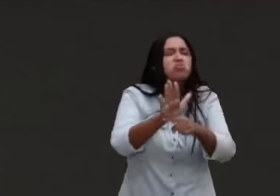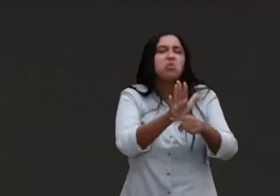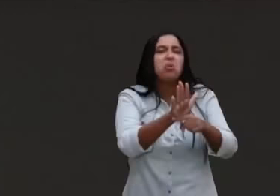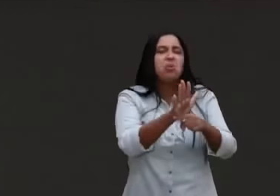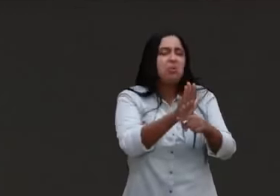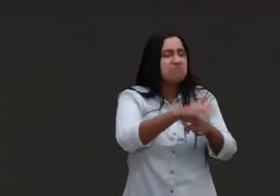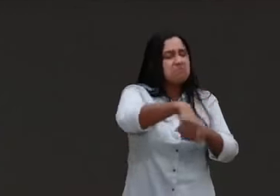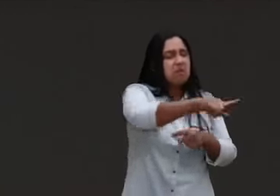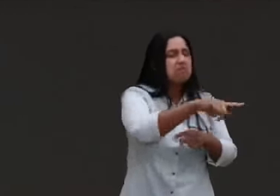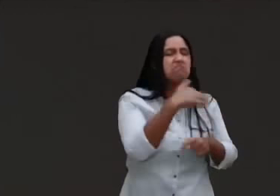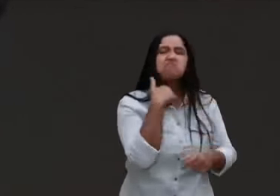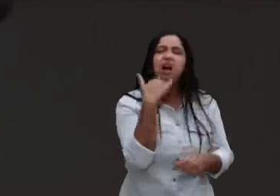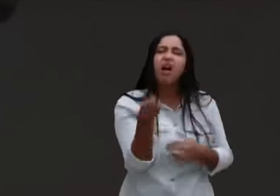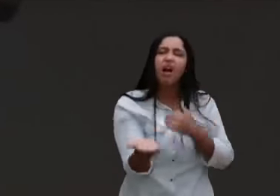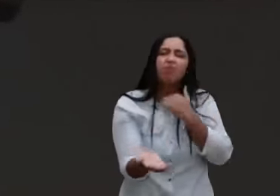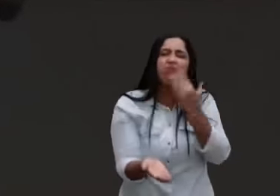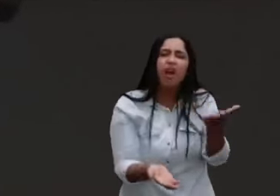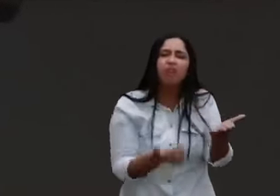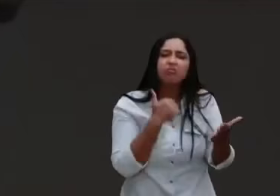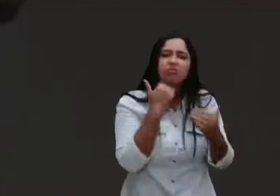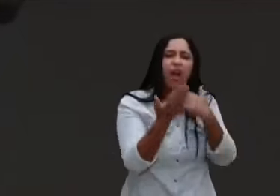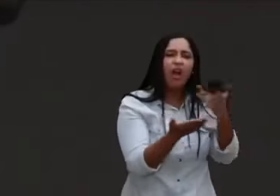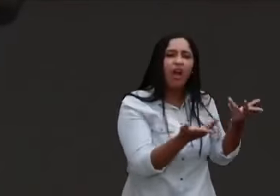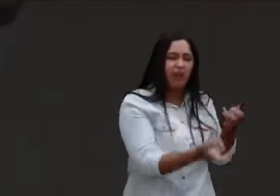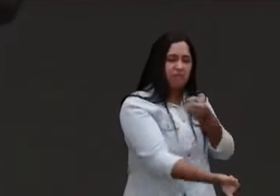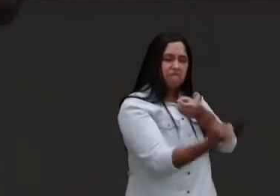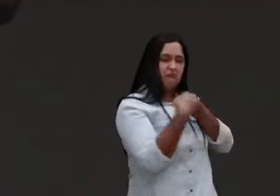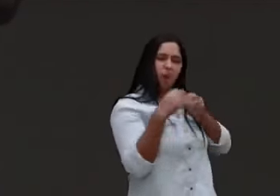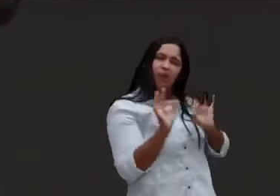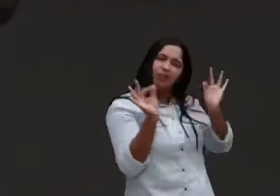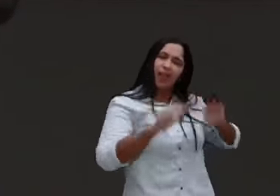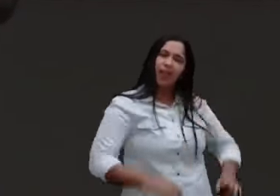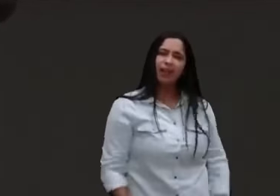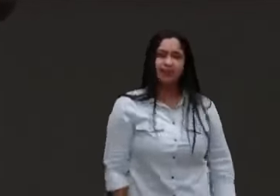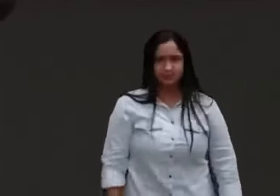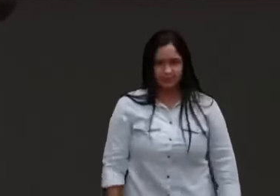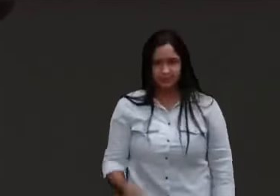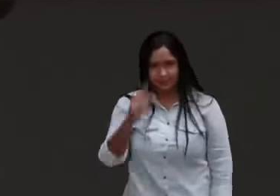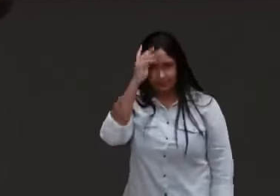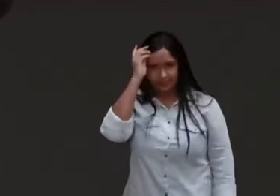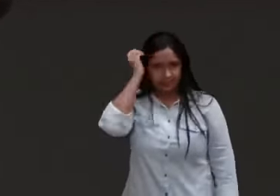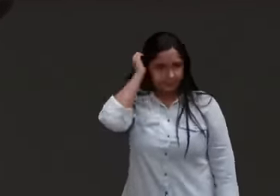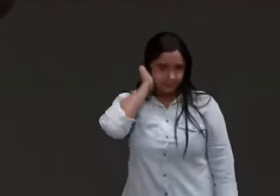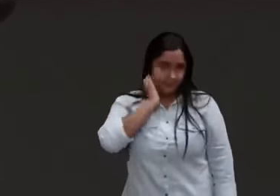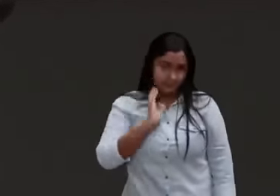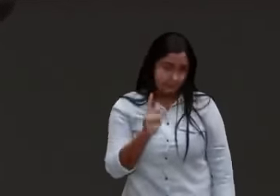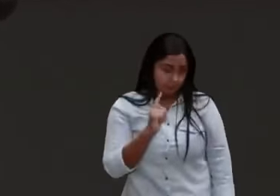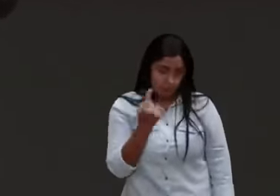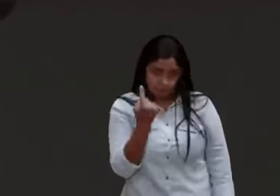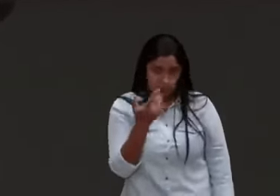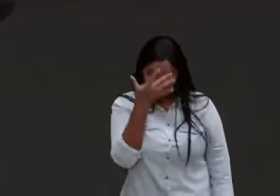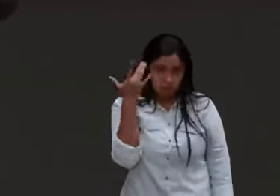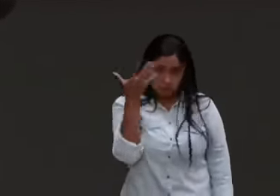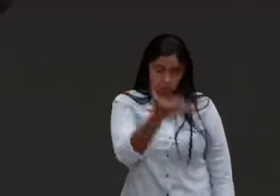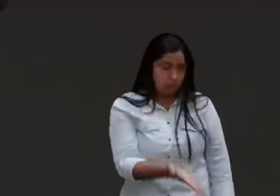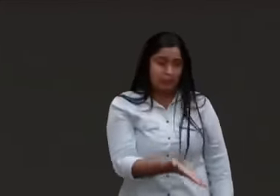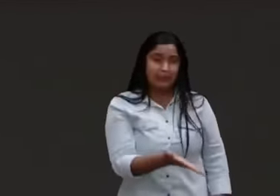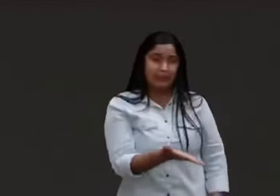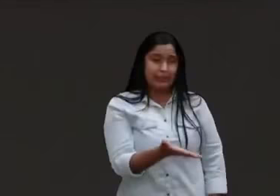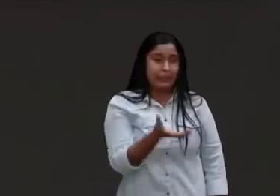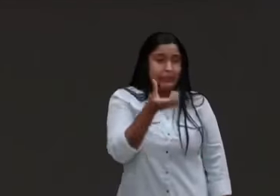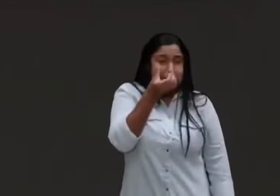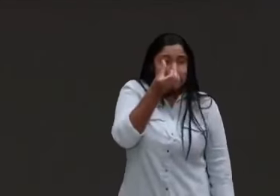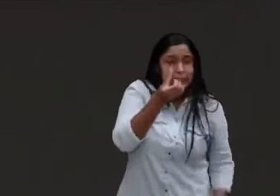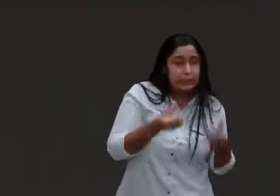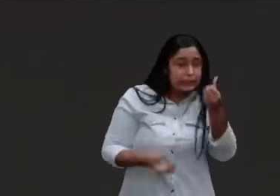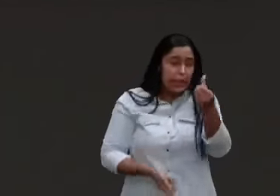Eu me lembro de uma pessoa que eu levei seis meses ajudando essa pessoa. Seis meses ajudando, ajudando, não era da